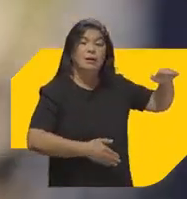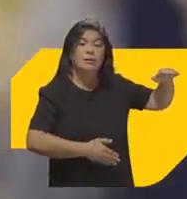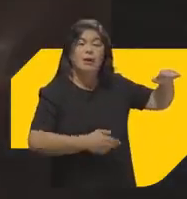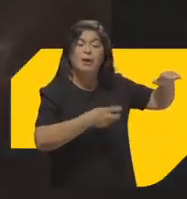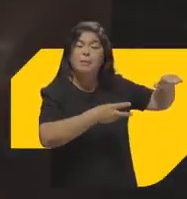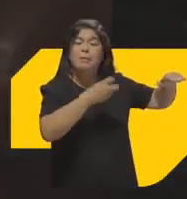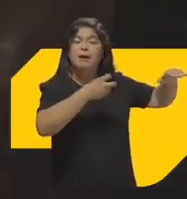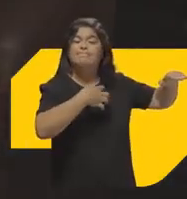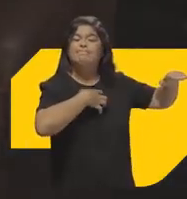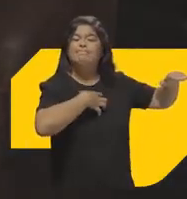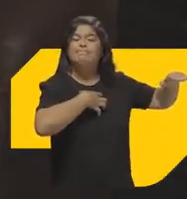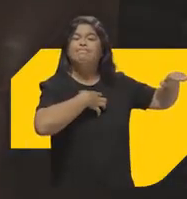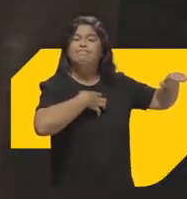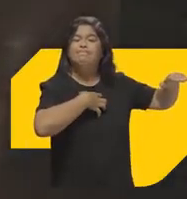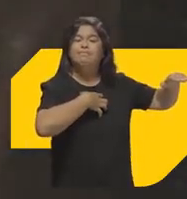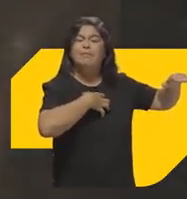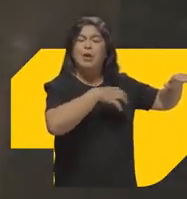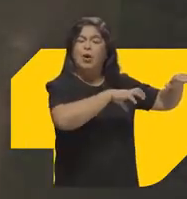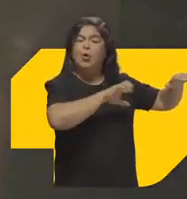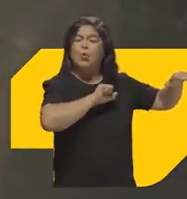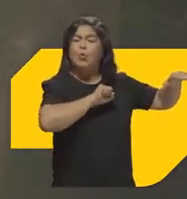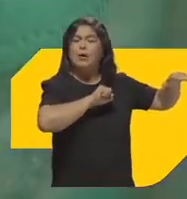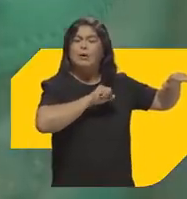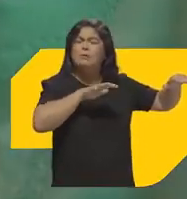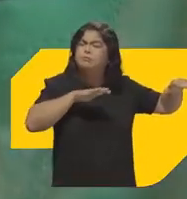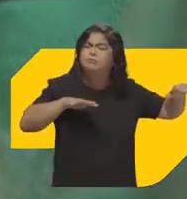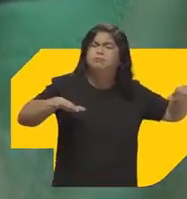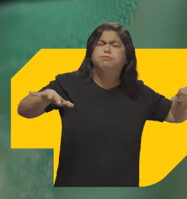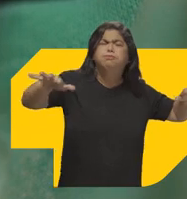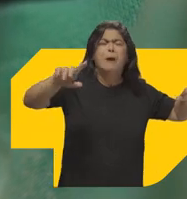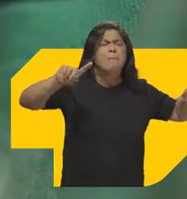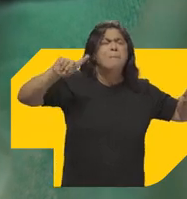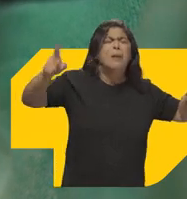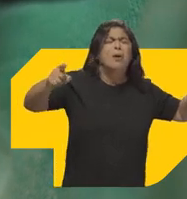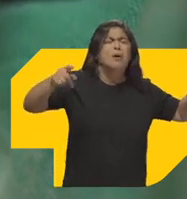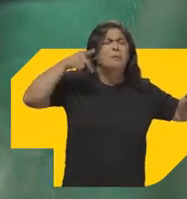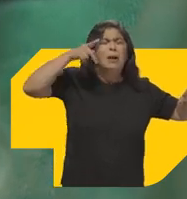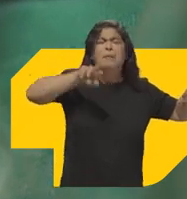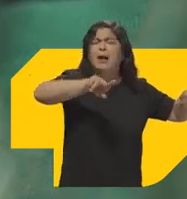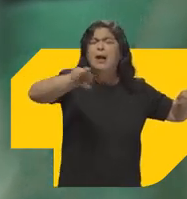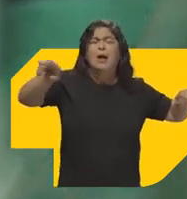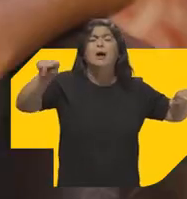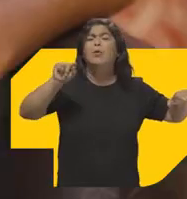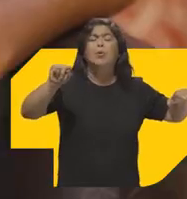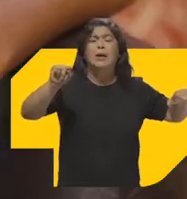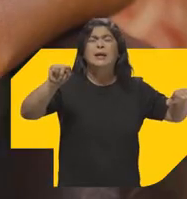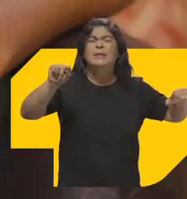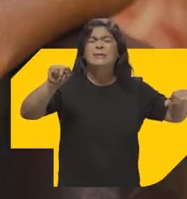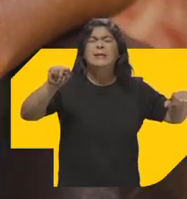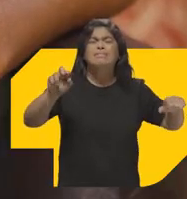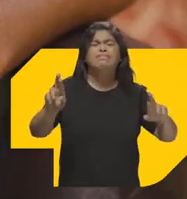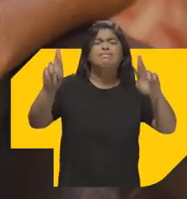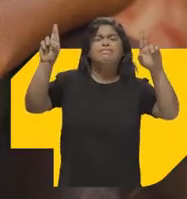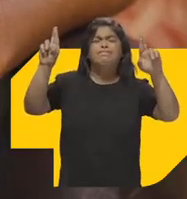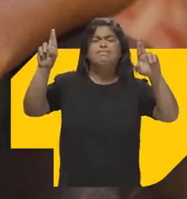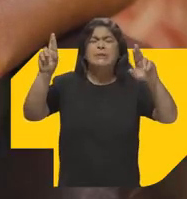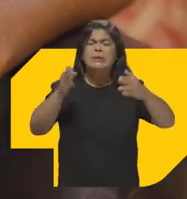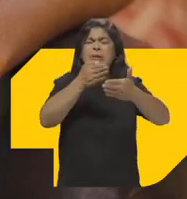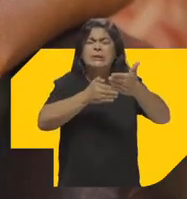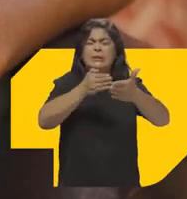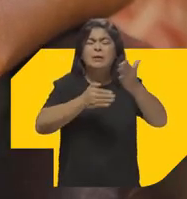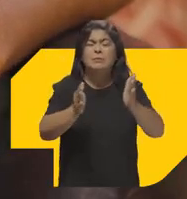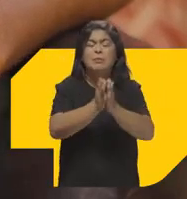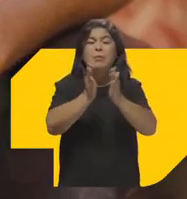pequeno Rafael Tavares dos Santos Que representa milhões de paraibanas E paraibanos Cujas vidas são marcadas Pela esperança de